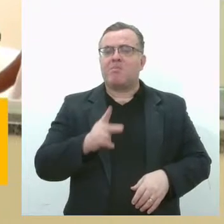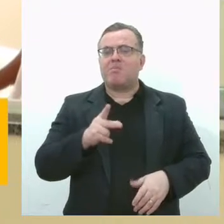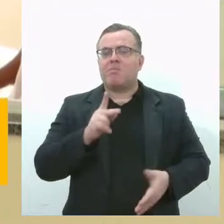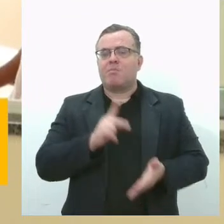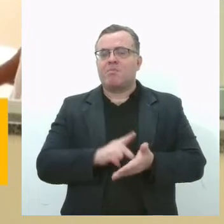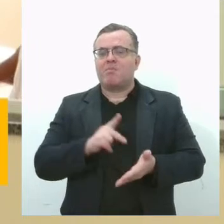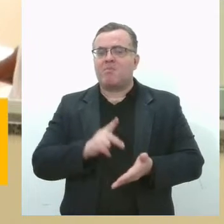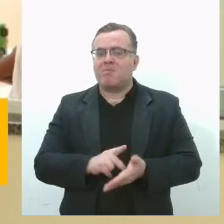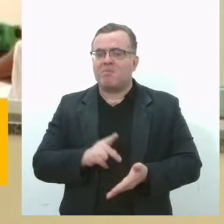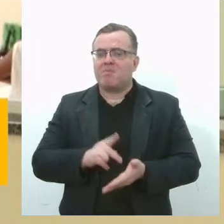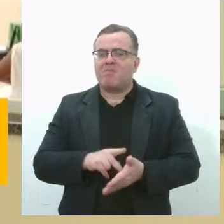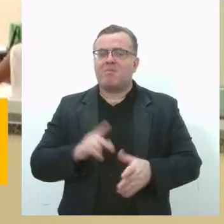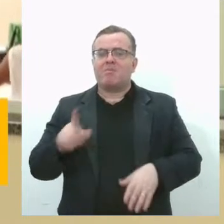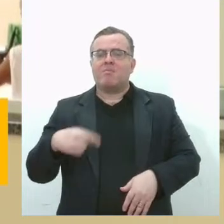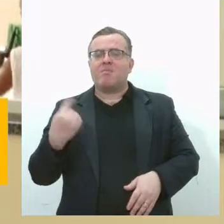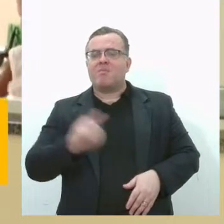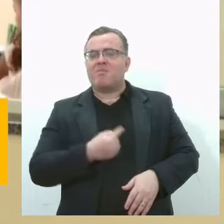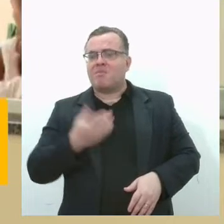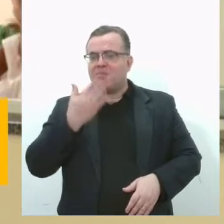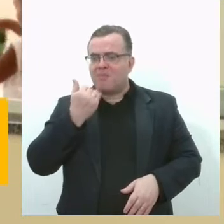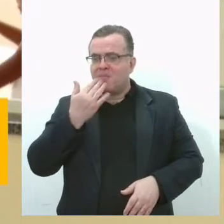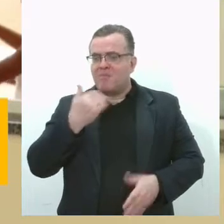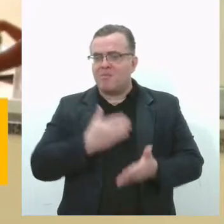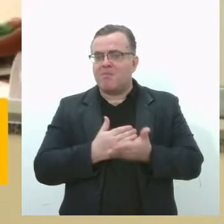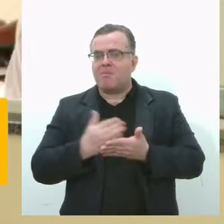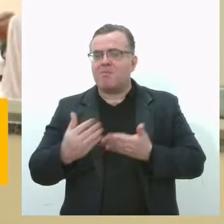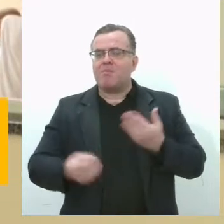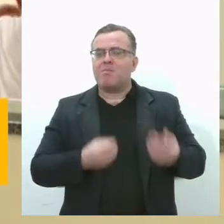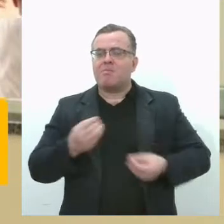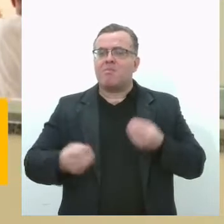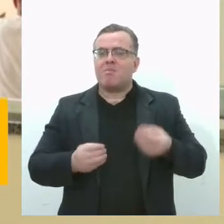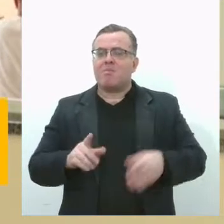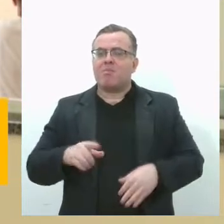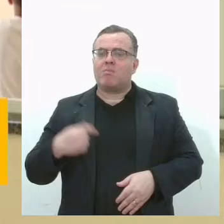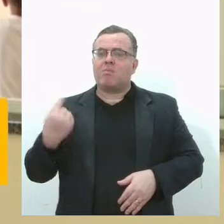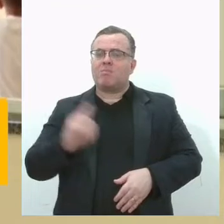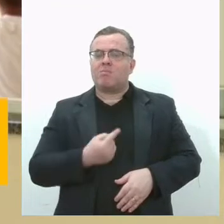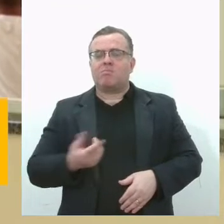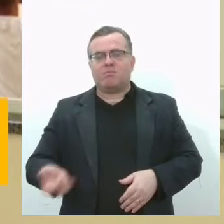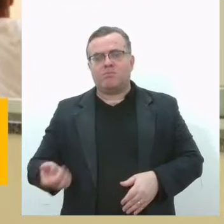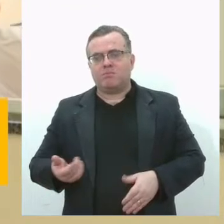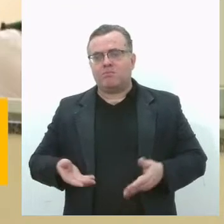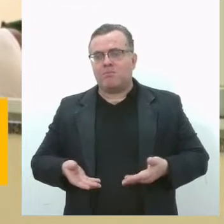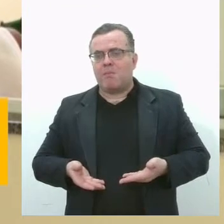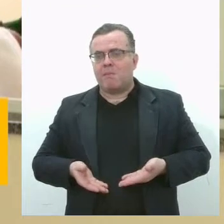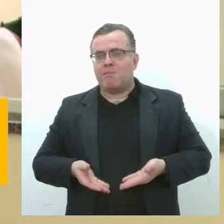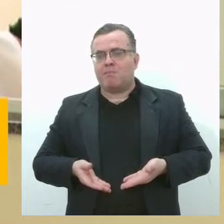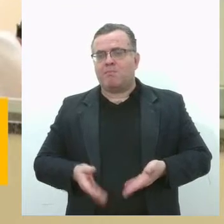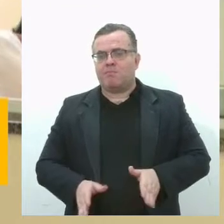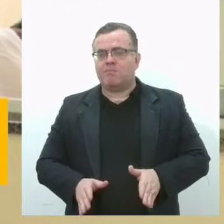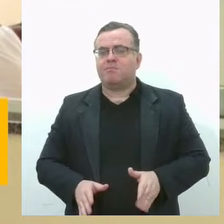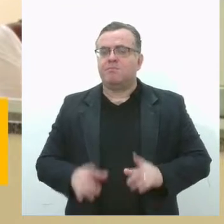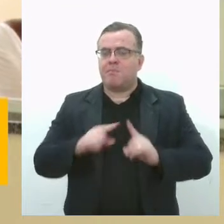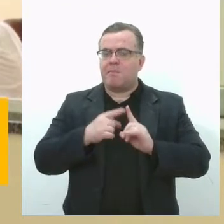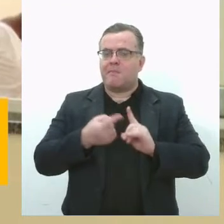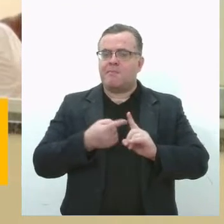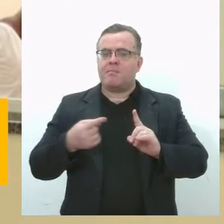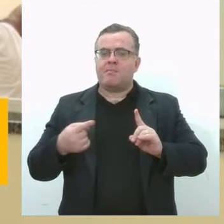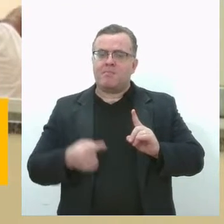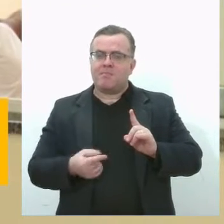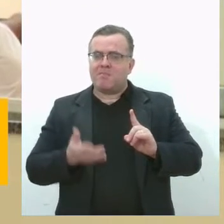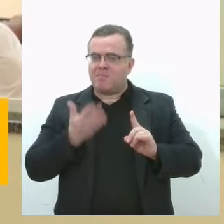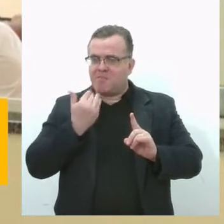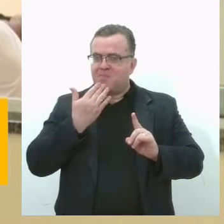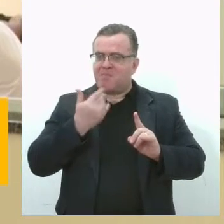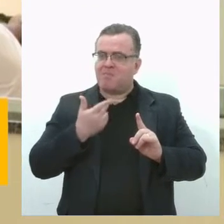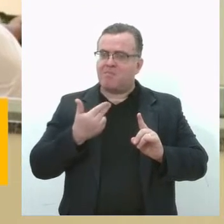alimentação é iniciada quando nós já somos fetos ainda, né? Na barriga da nossa mãe, nós já ingerimos os